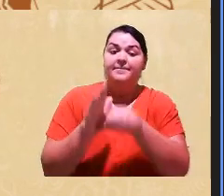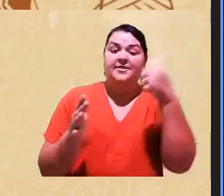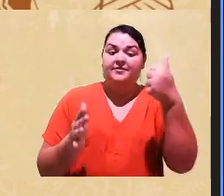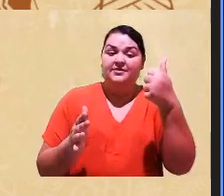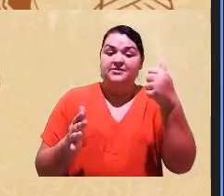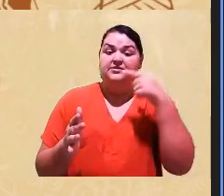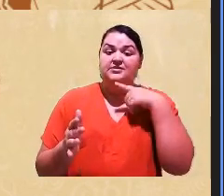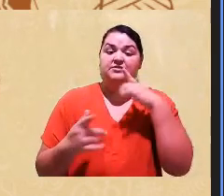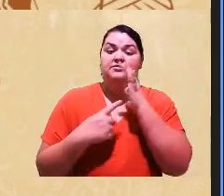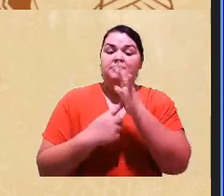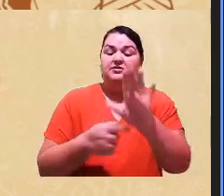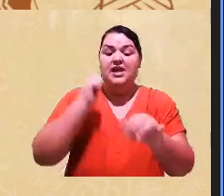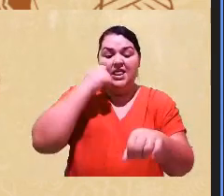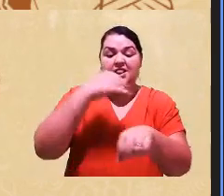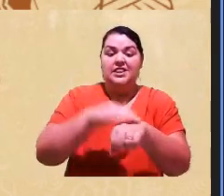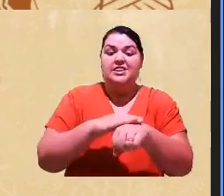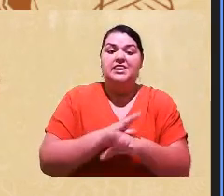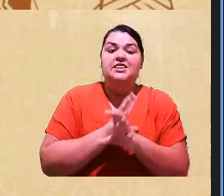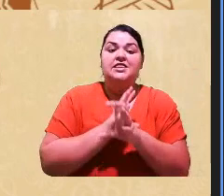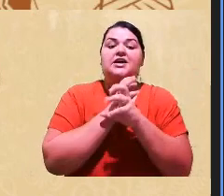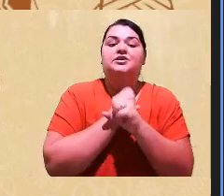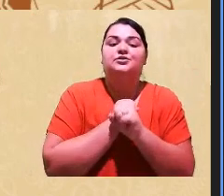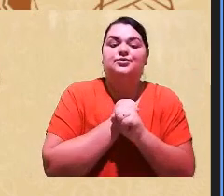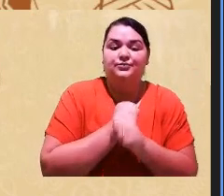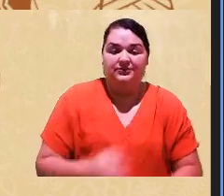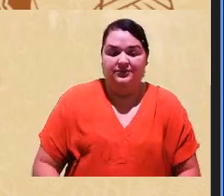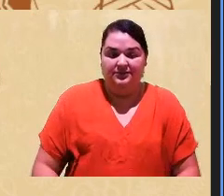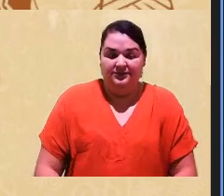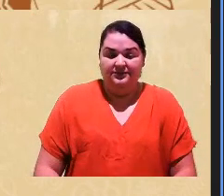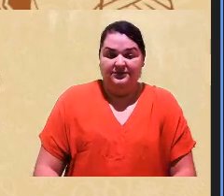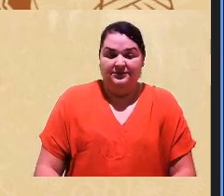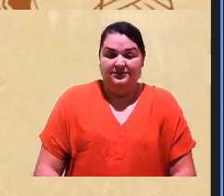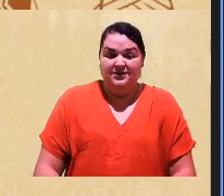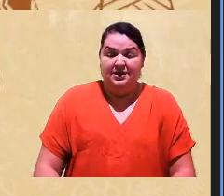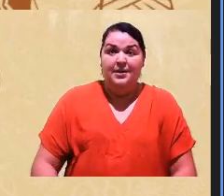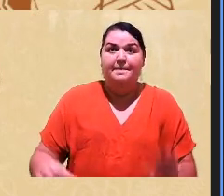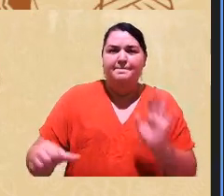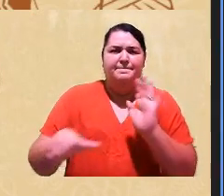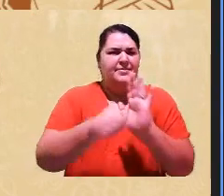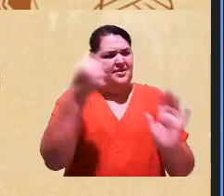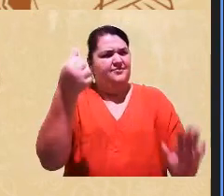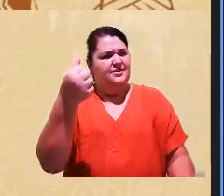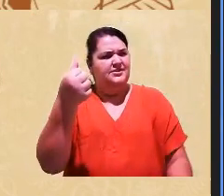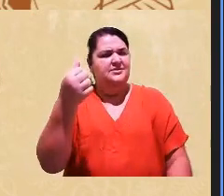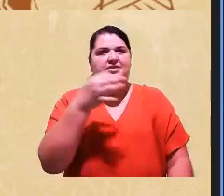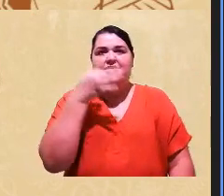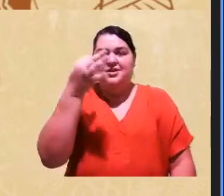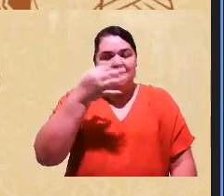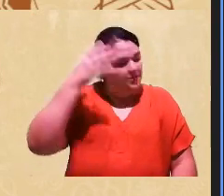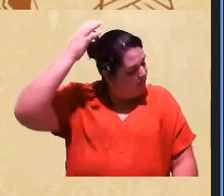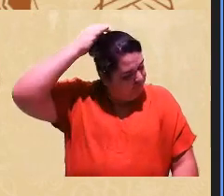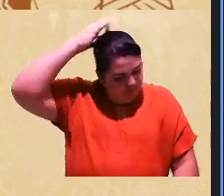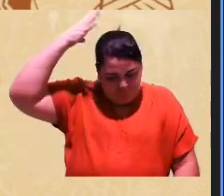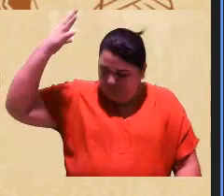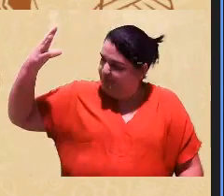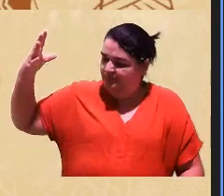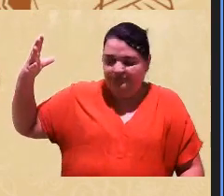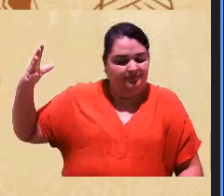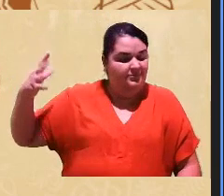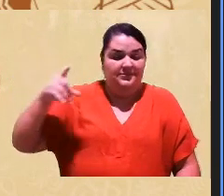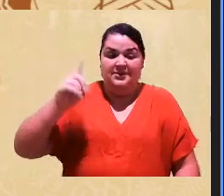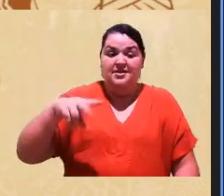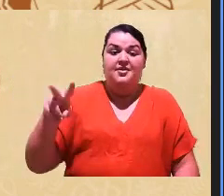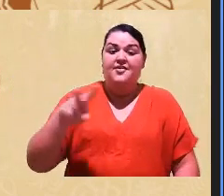declararam negras ou negros. É a primeira vez na vida que soltaram o cabelo, porque aquilo era um valor